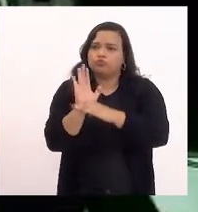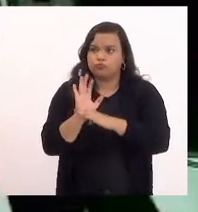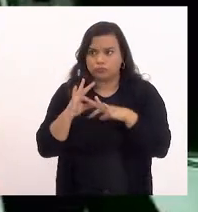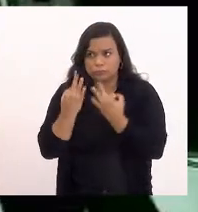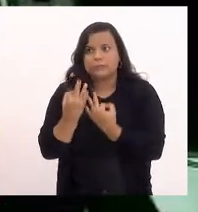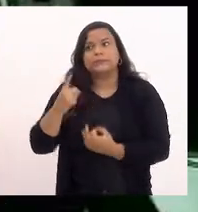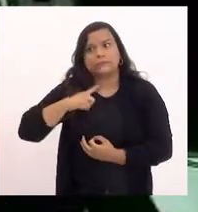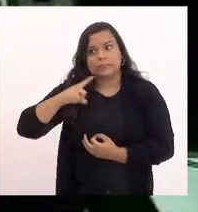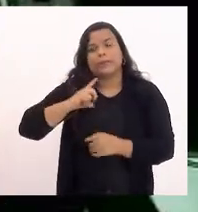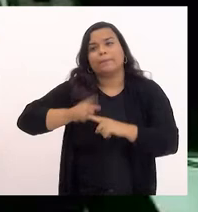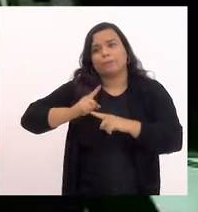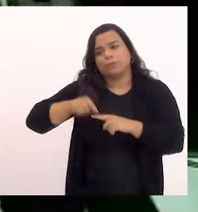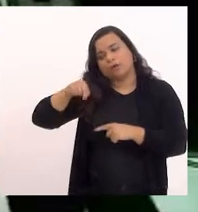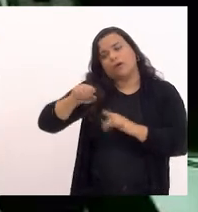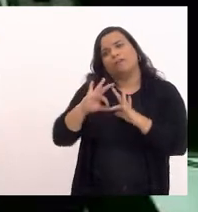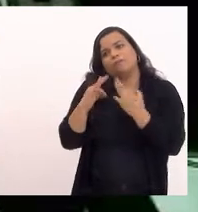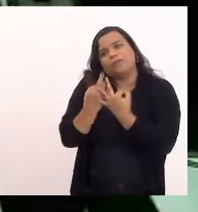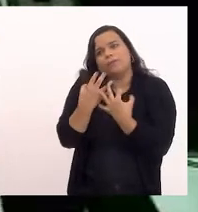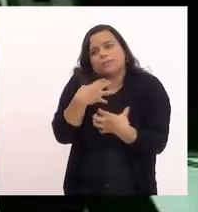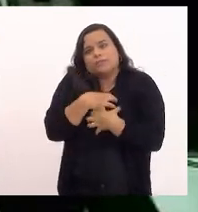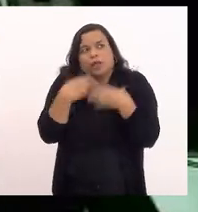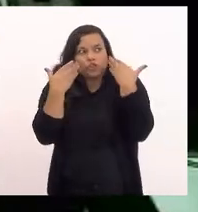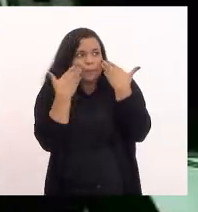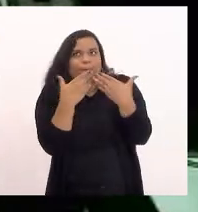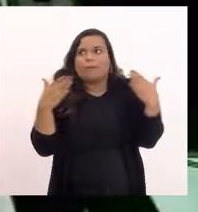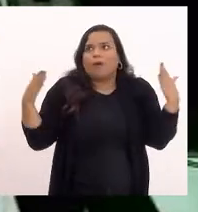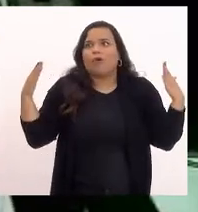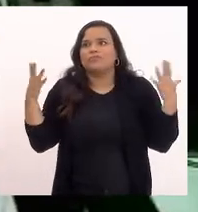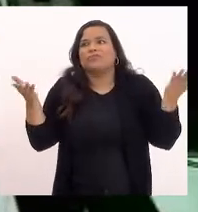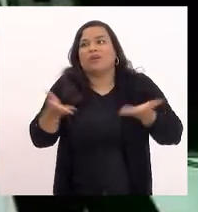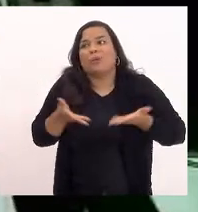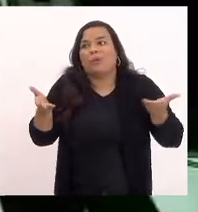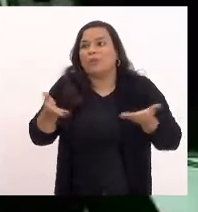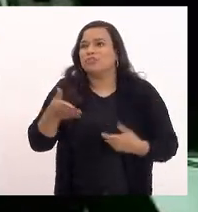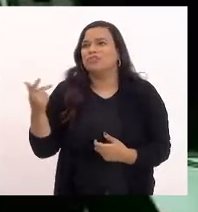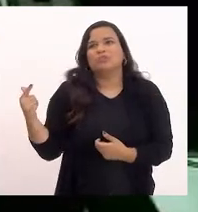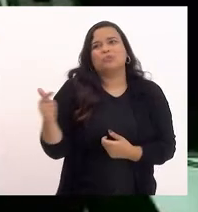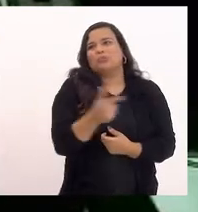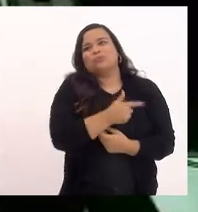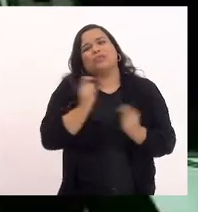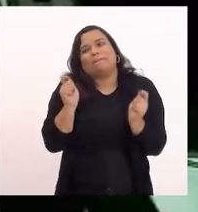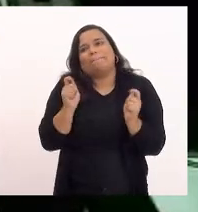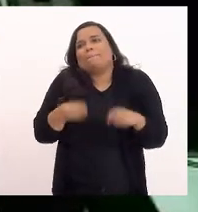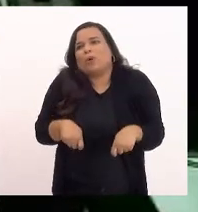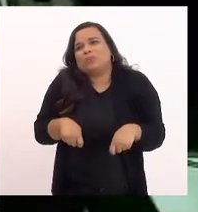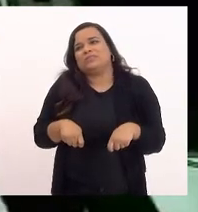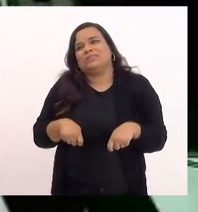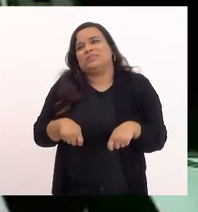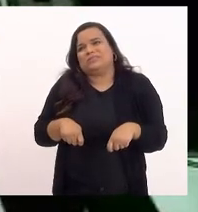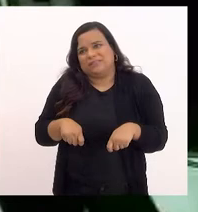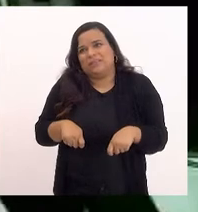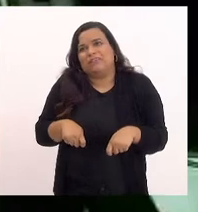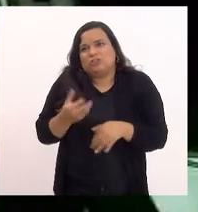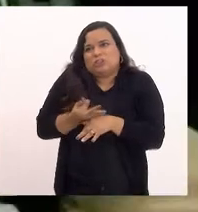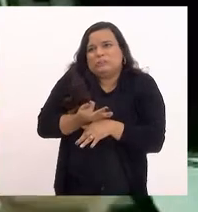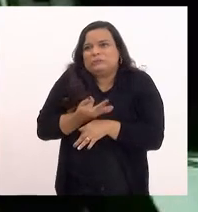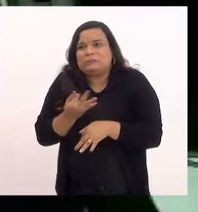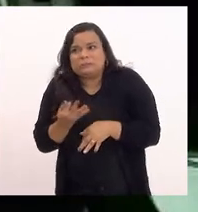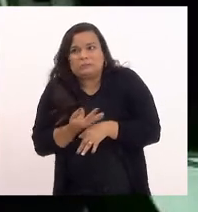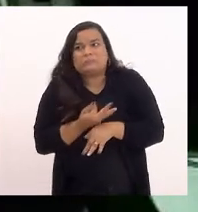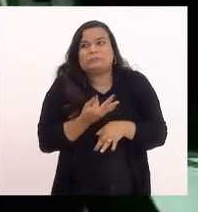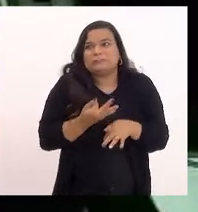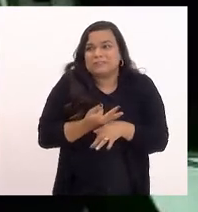porque essa família por óbvio está muito exposta e hoje não tem ali a possibilidade de sustentar de se